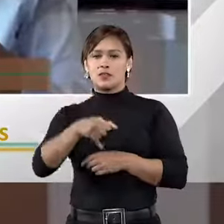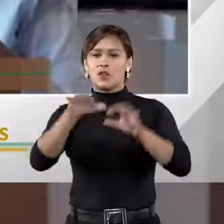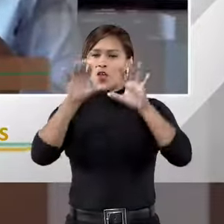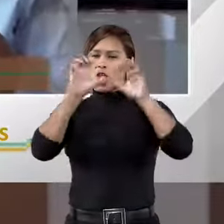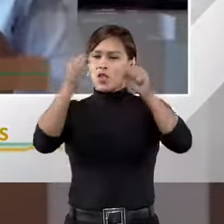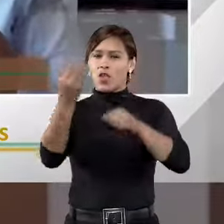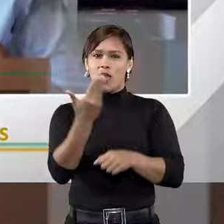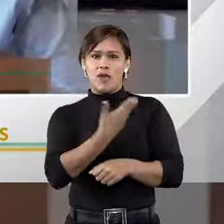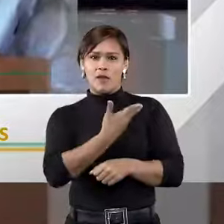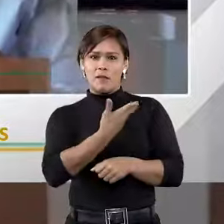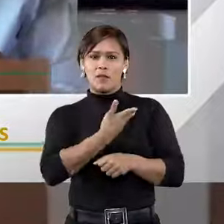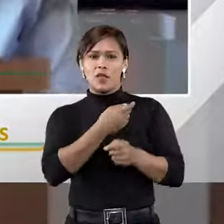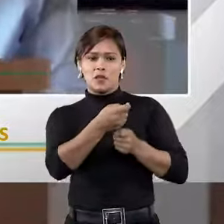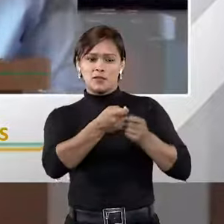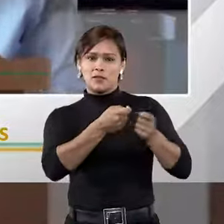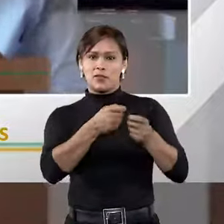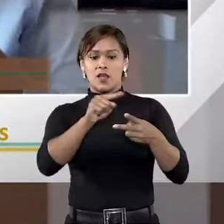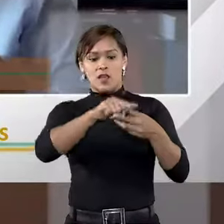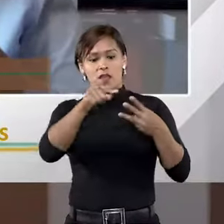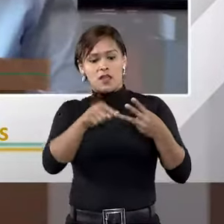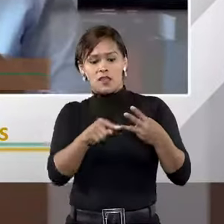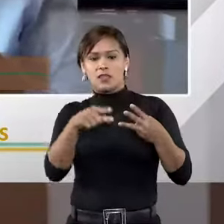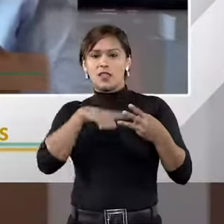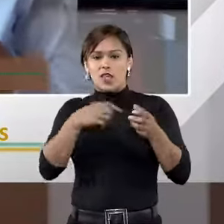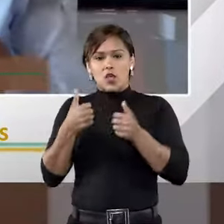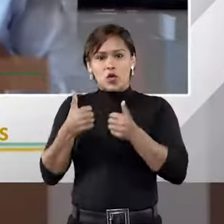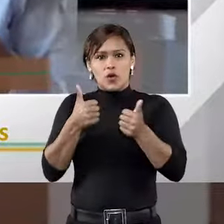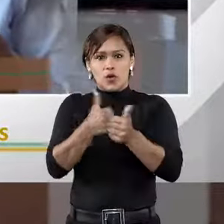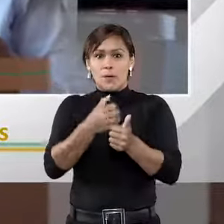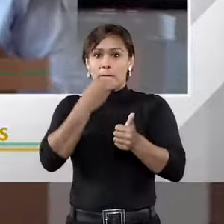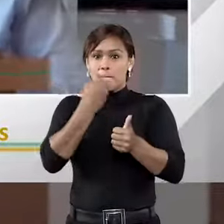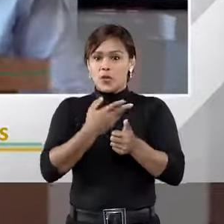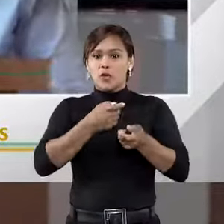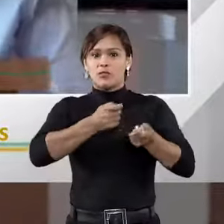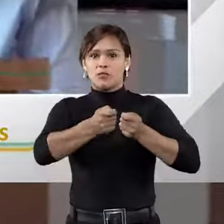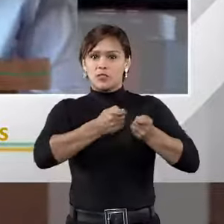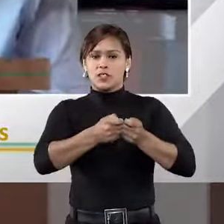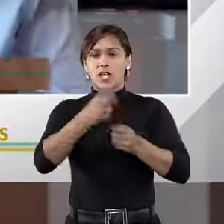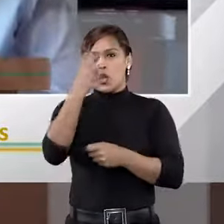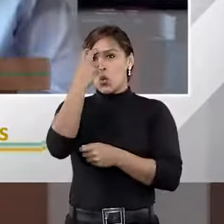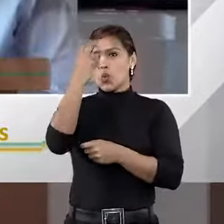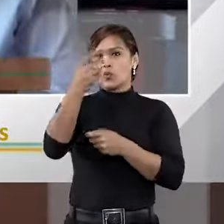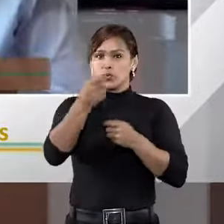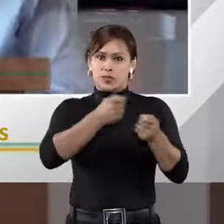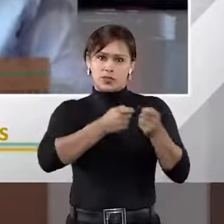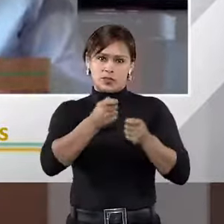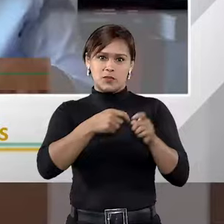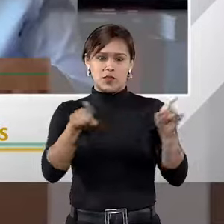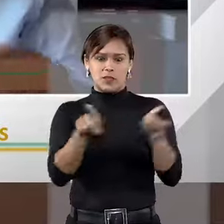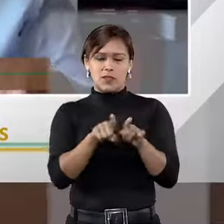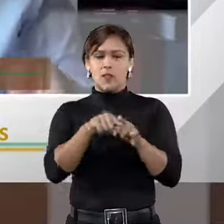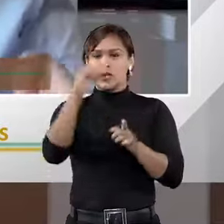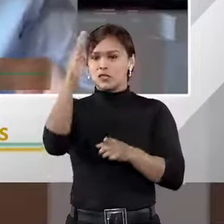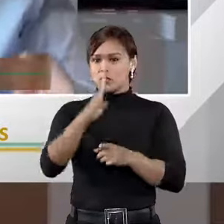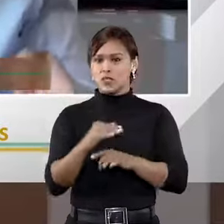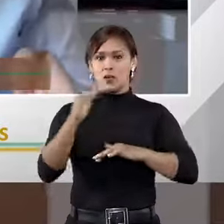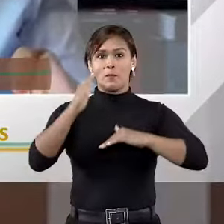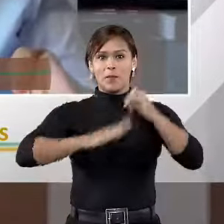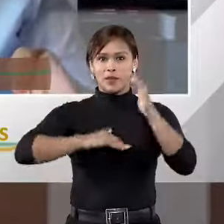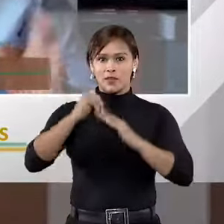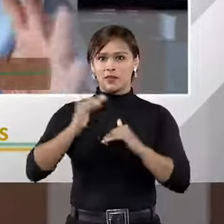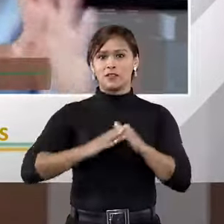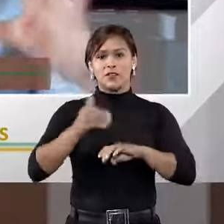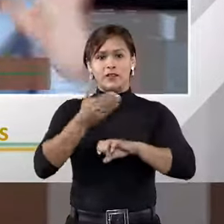tribunal amigo da arbitragem. O Brasil tem uma excelente doutrina sobre a arbitragem e o Brasil tem cultura de arbitragem. Porque no Brasil se pratica a